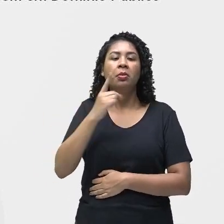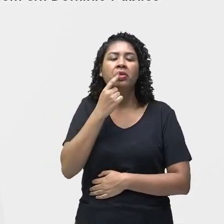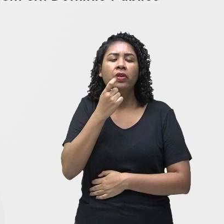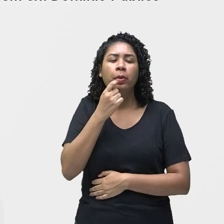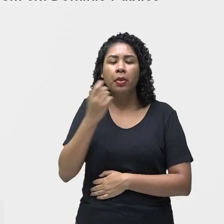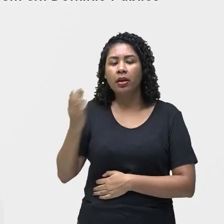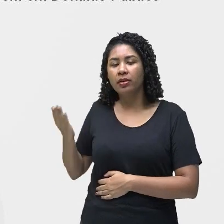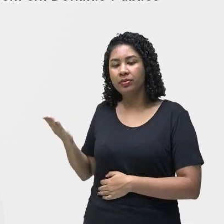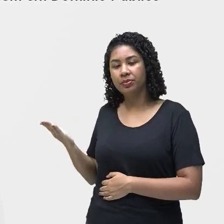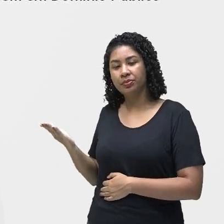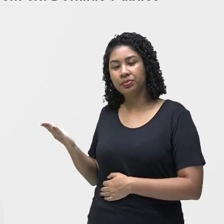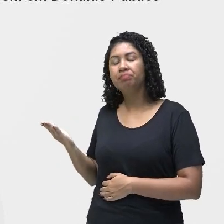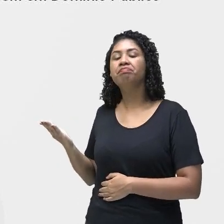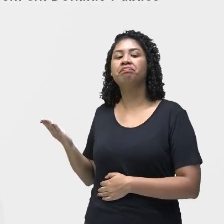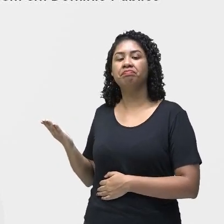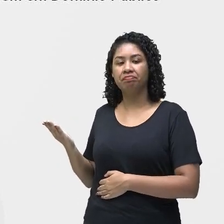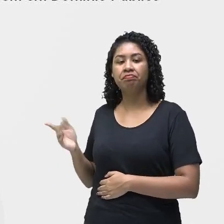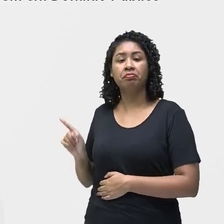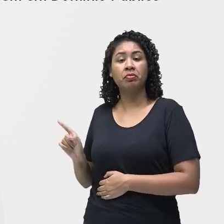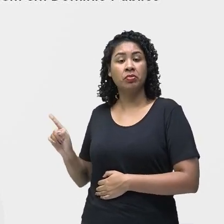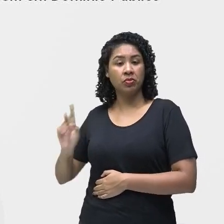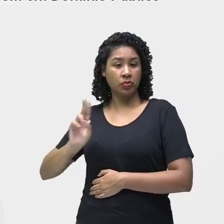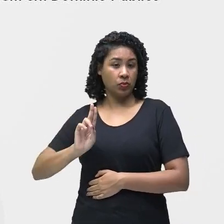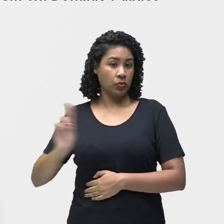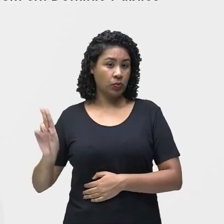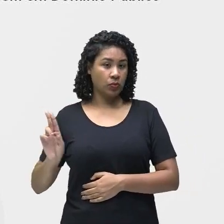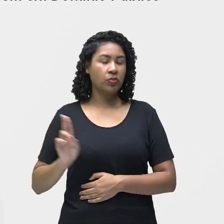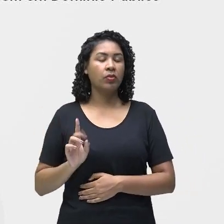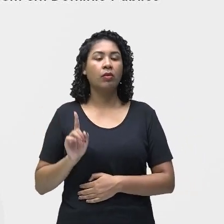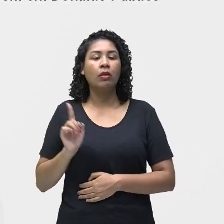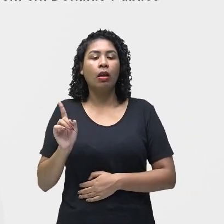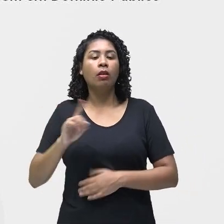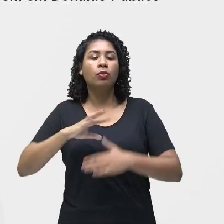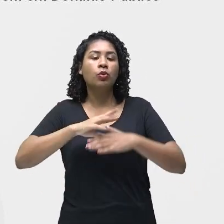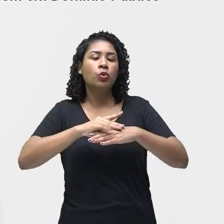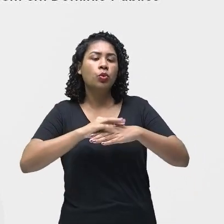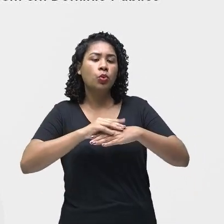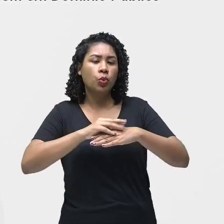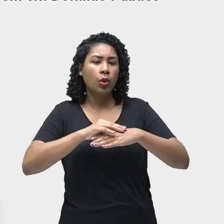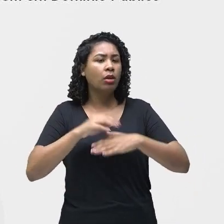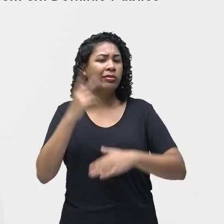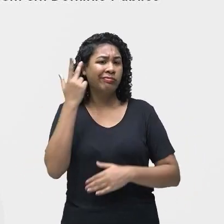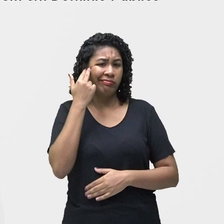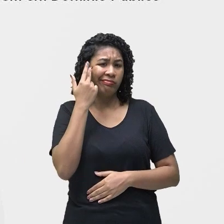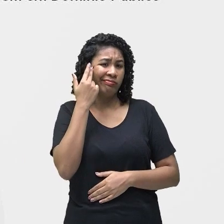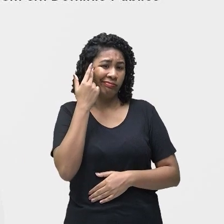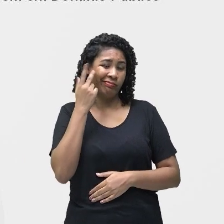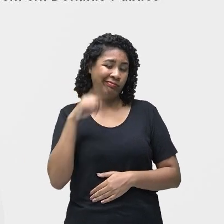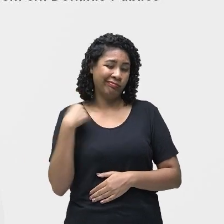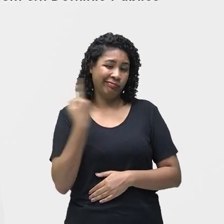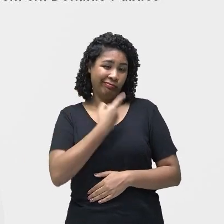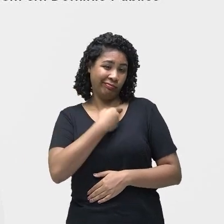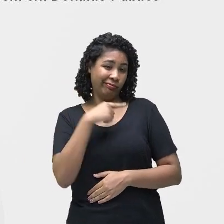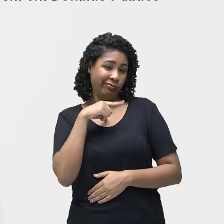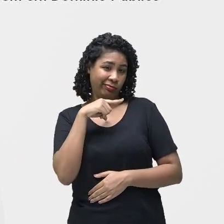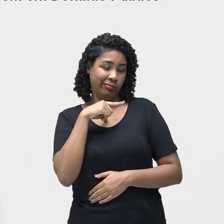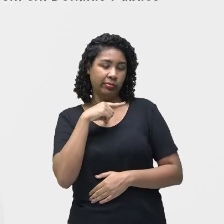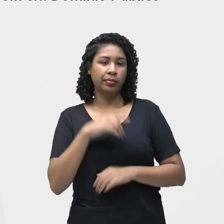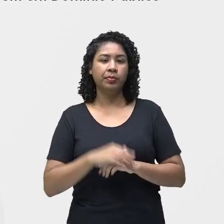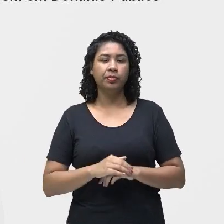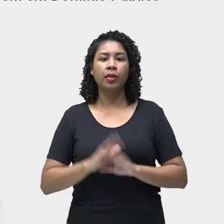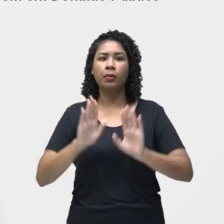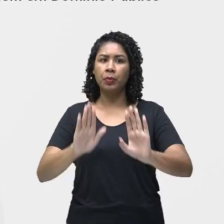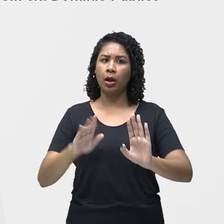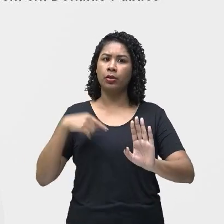estolítica. A amebíase é uma doença até comum e se deve ter